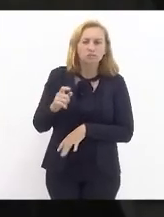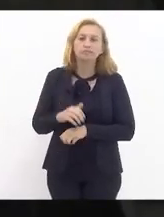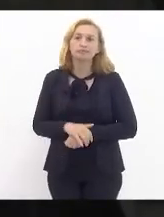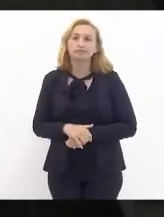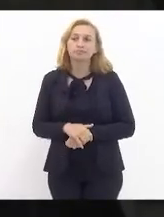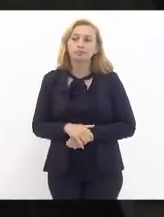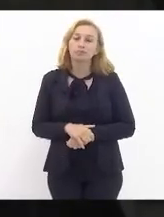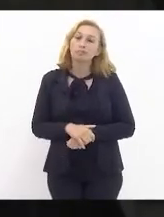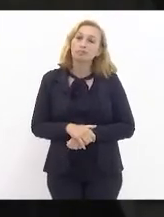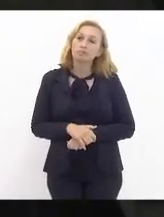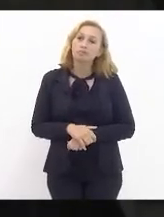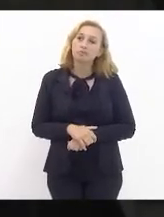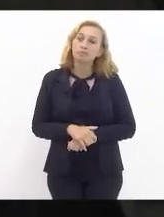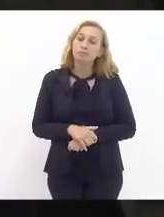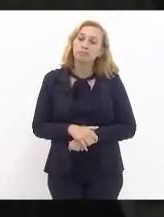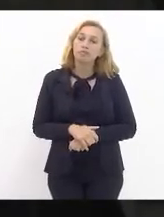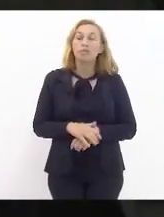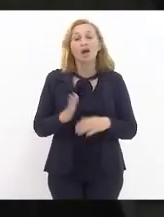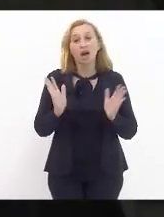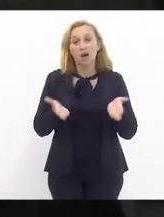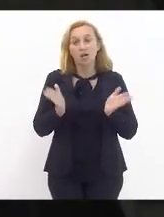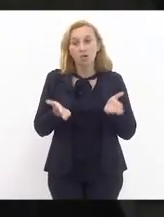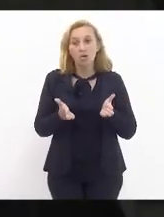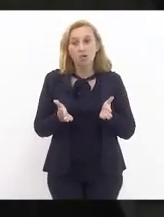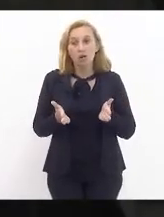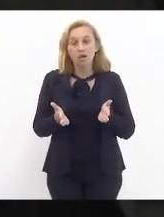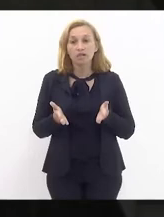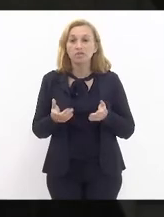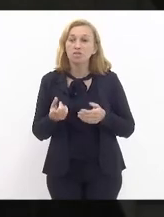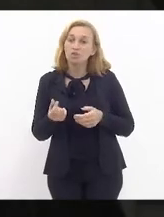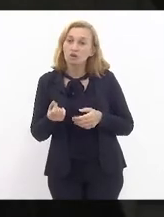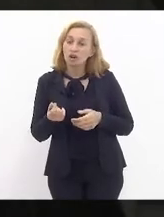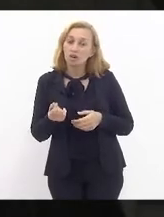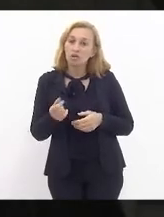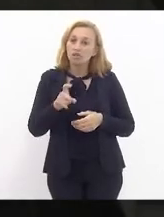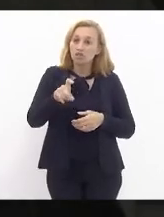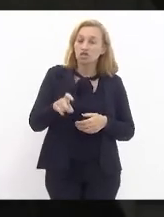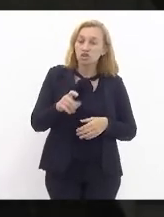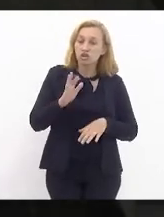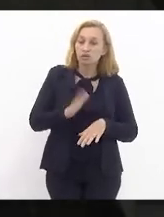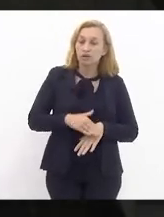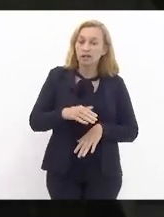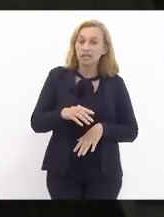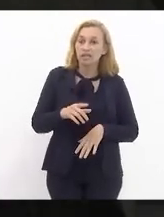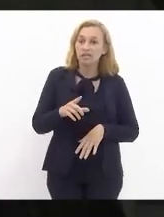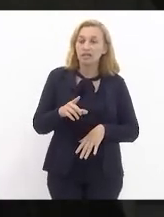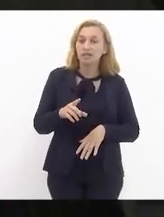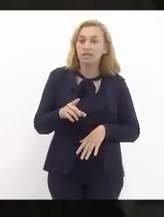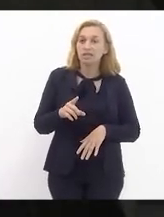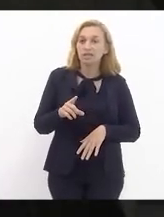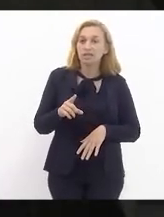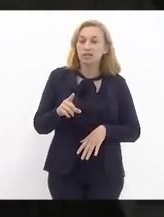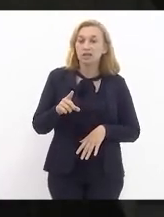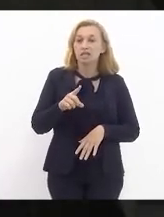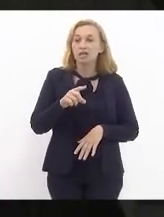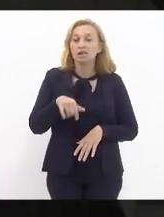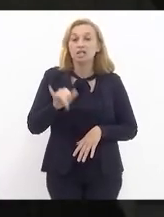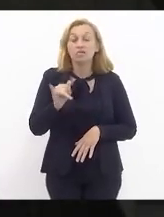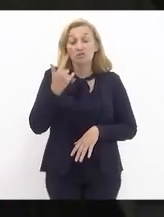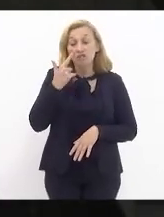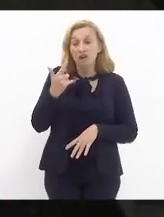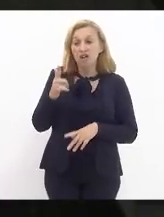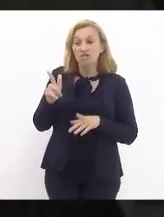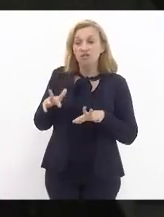Devia ser transportado com uma tarifa de X, mas delta X. Vamos ver qual é a diferença.